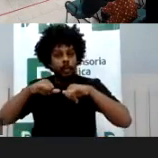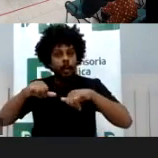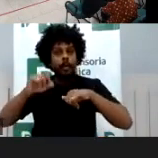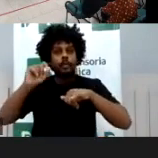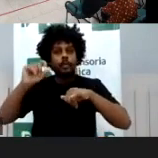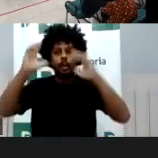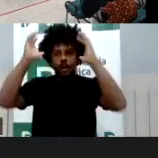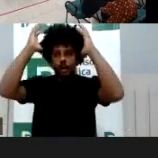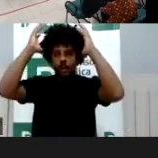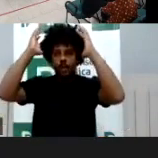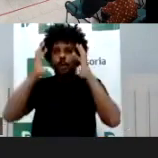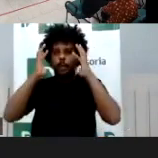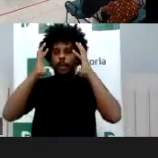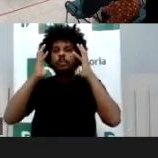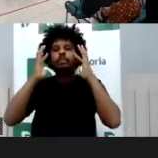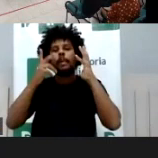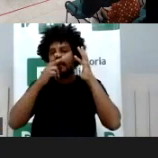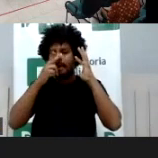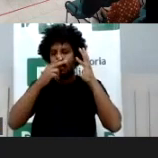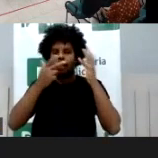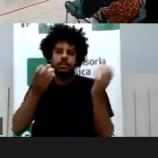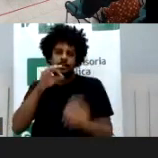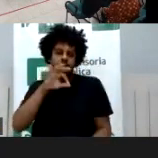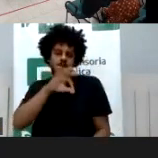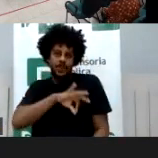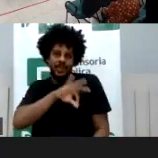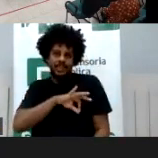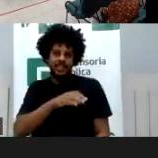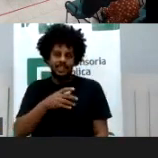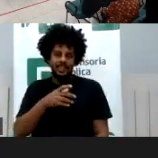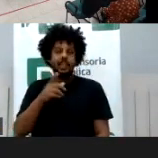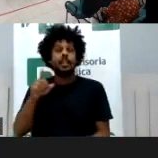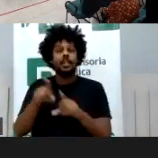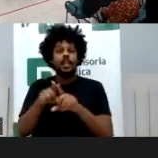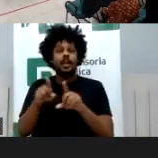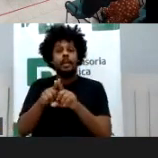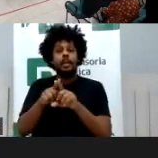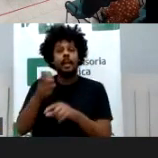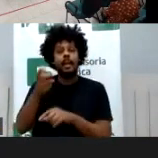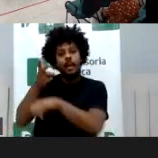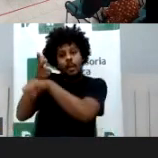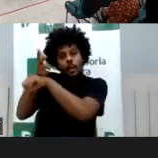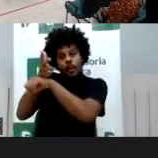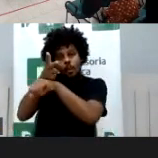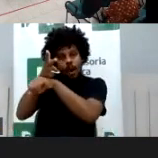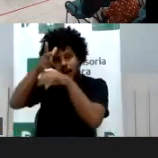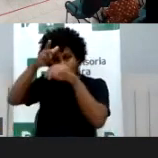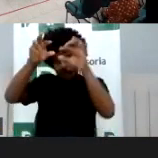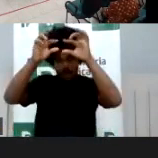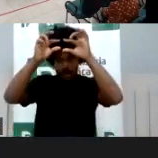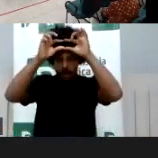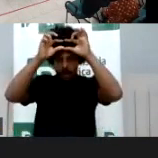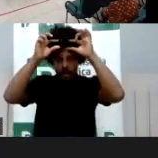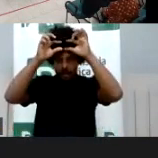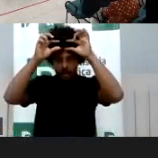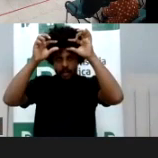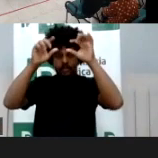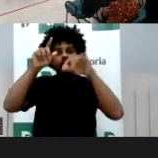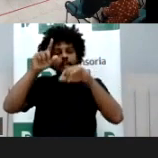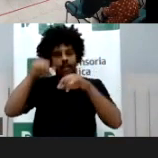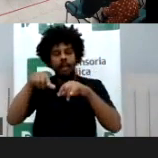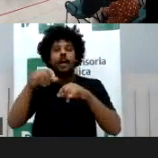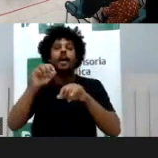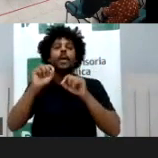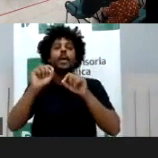capacete, né? Tipo um capacete de polícia, enfim, e uma GoPro, uma câmera, no capacete, ligada a um programa, uma